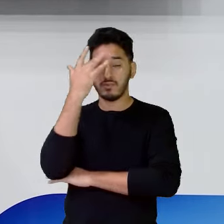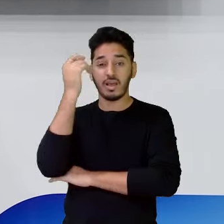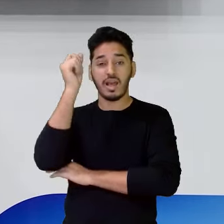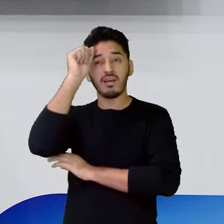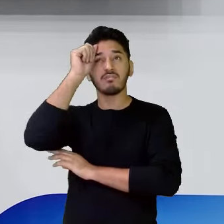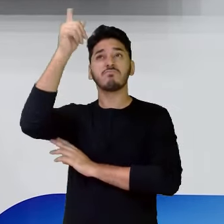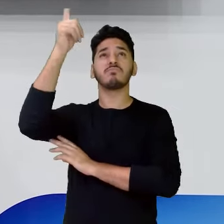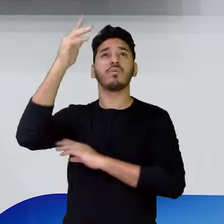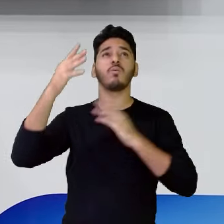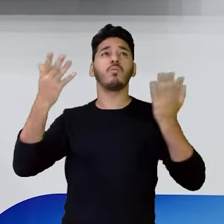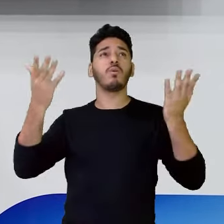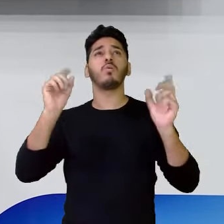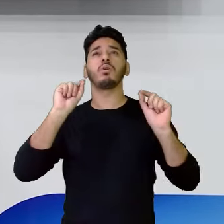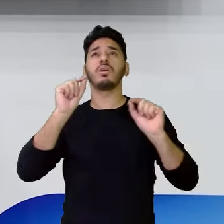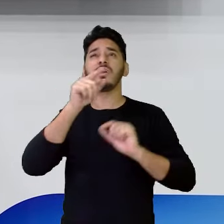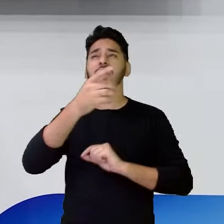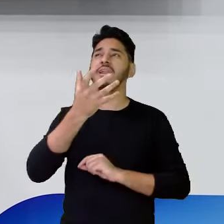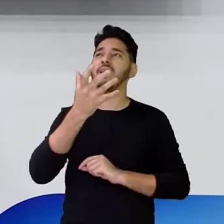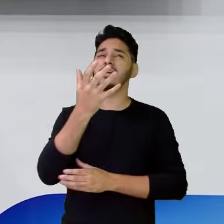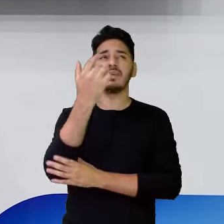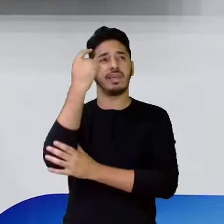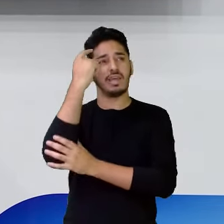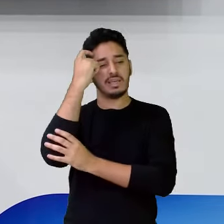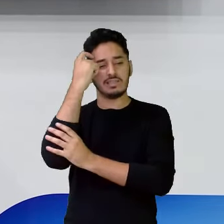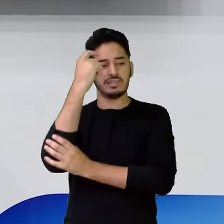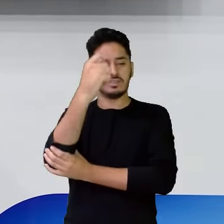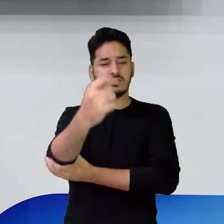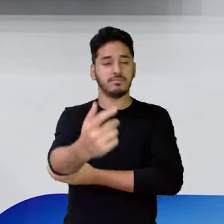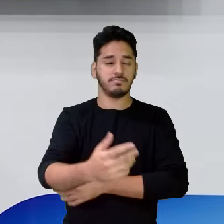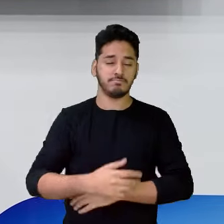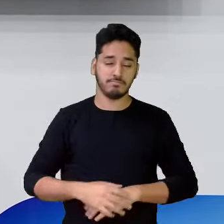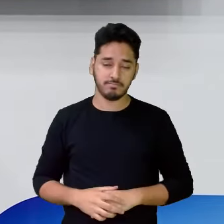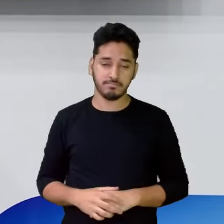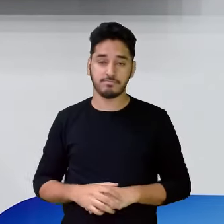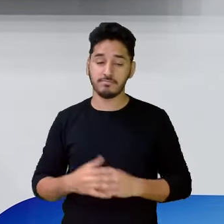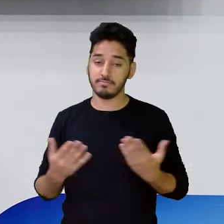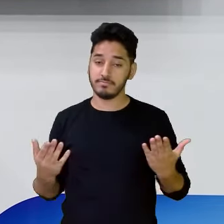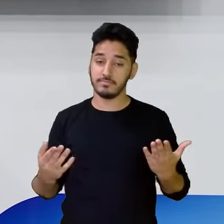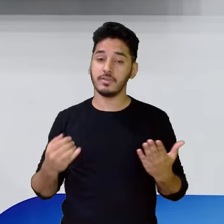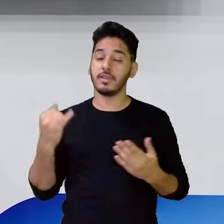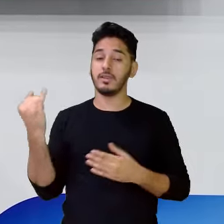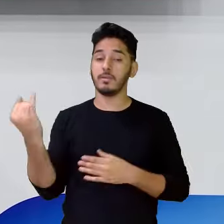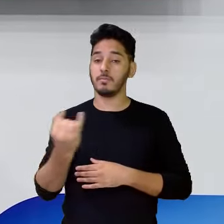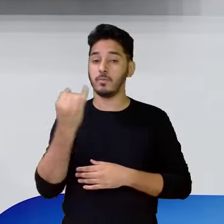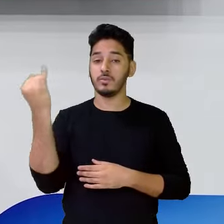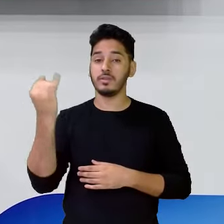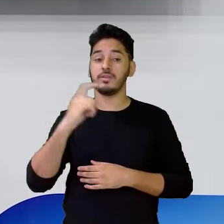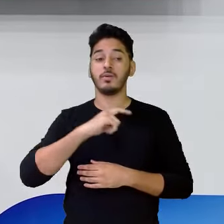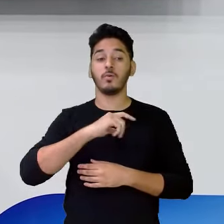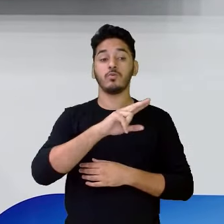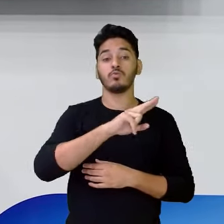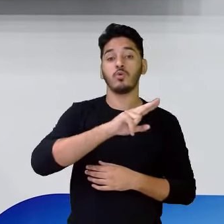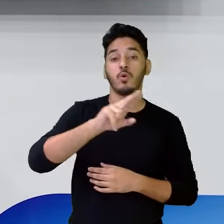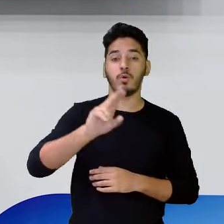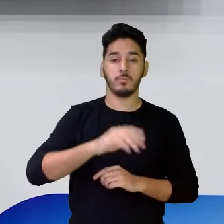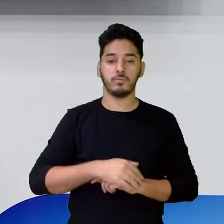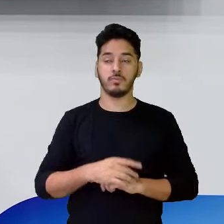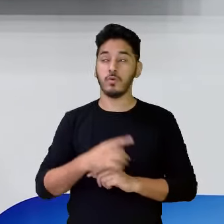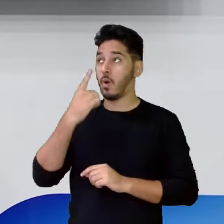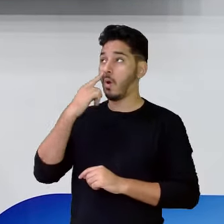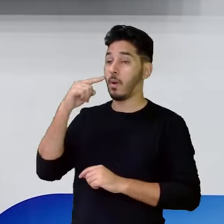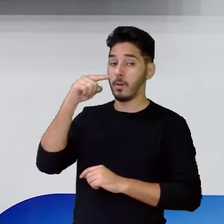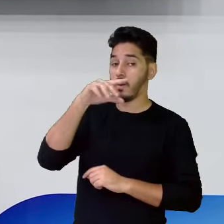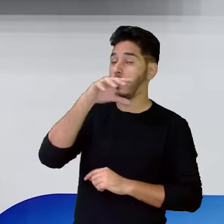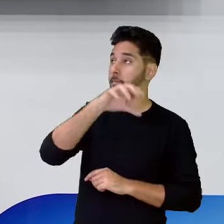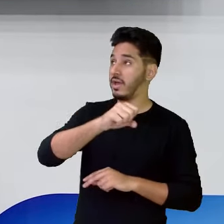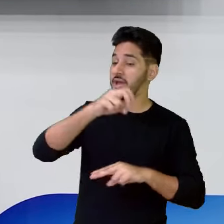qual é aí o meu desejo, o é que eu quero com aquilo. Então, é importante nomear. Foi assim também com